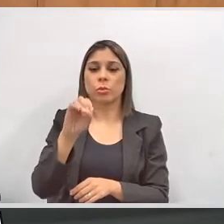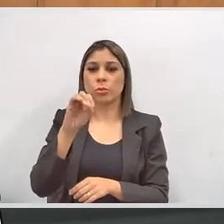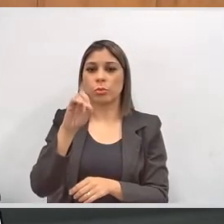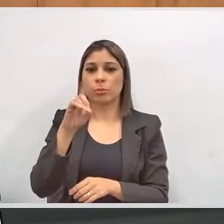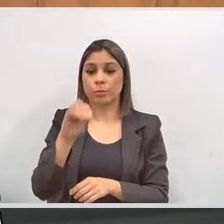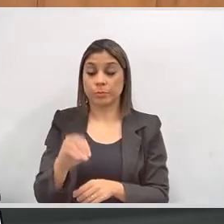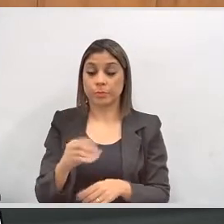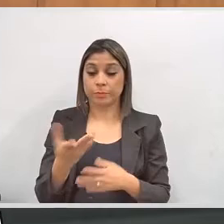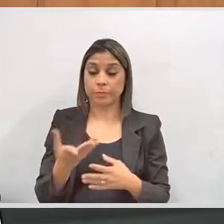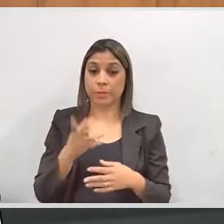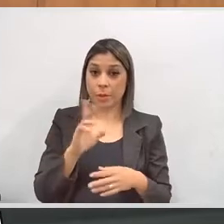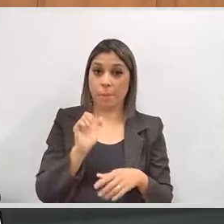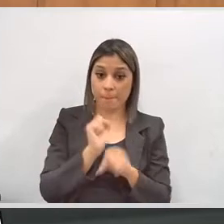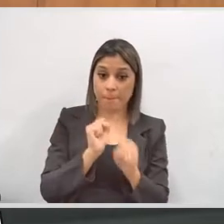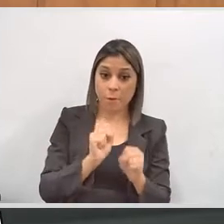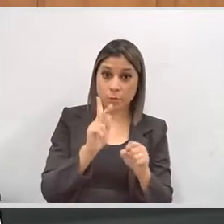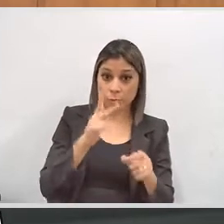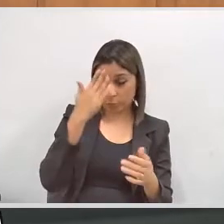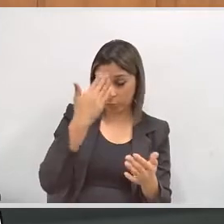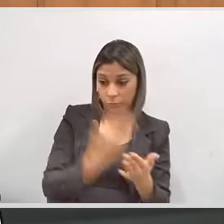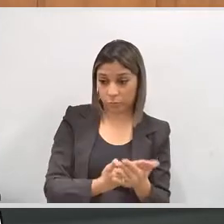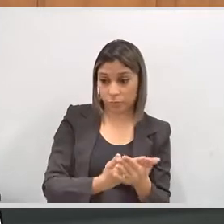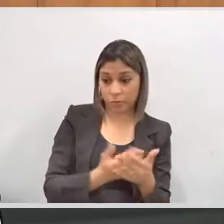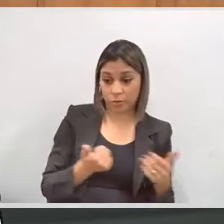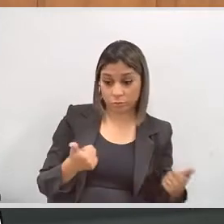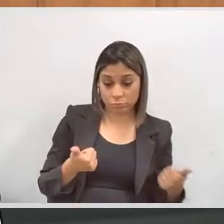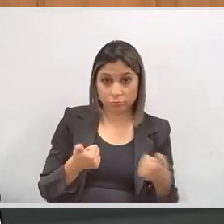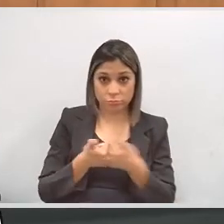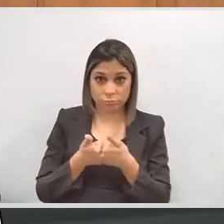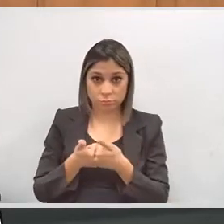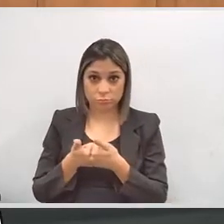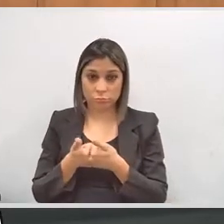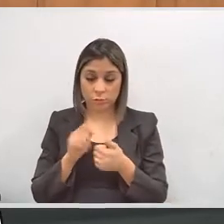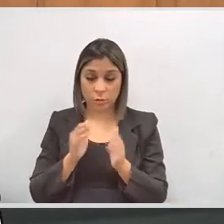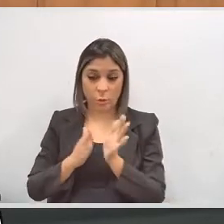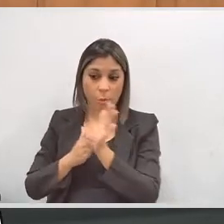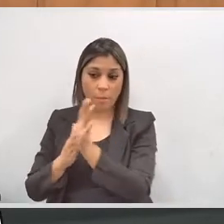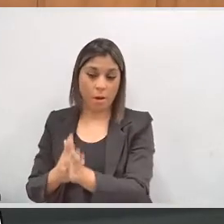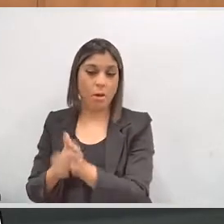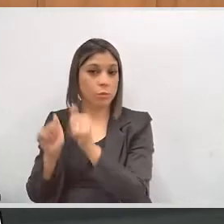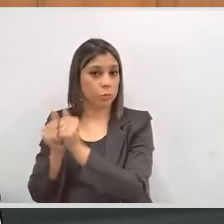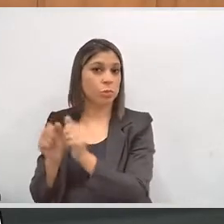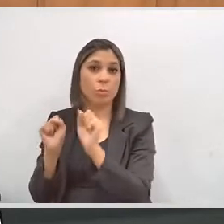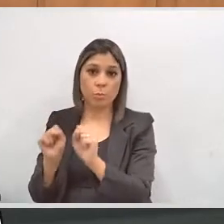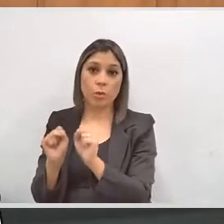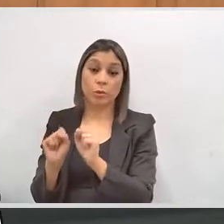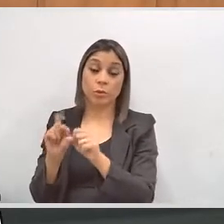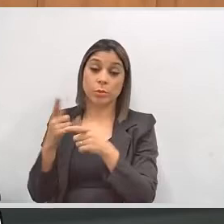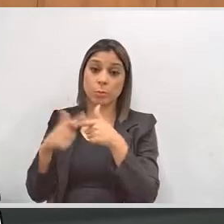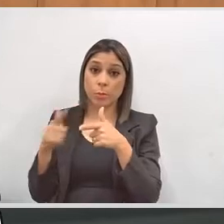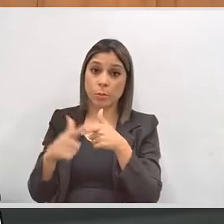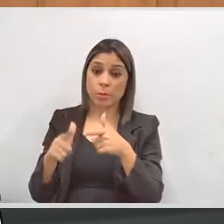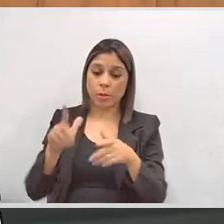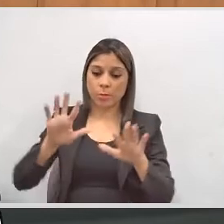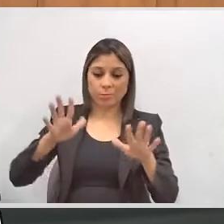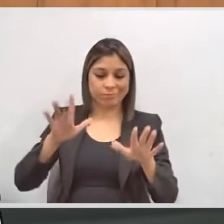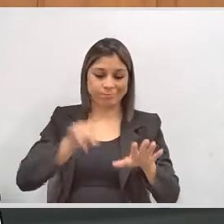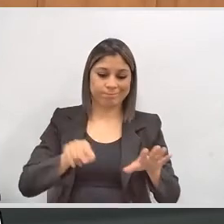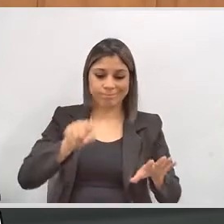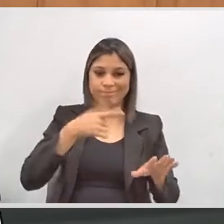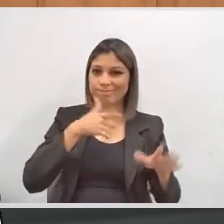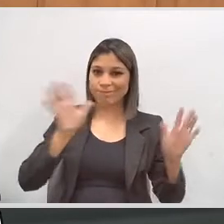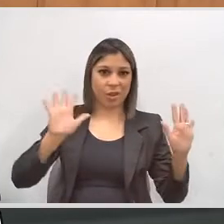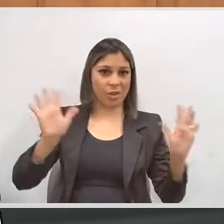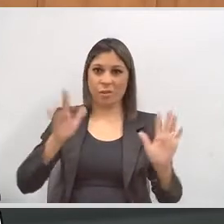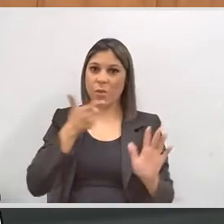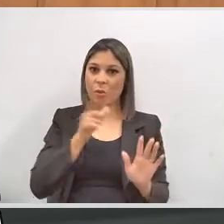anteriormente, ela pode ser assistida por uma pessoa de confiança dessa leitura. Então, esse problema físico da digitação em